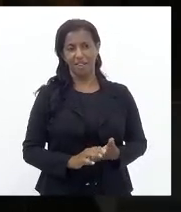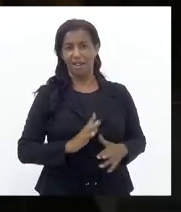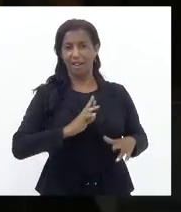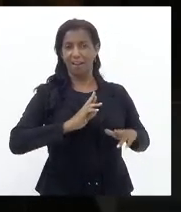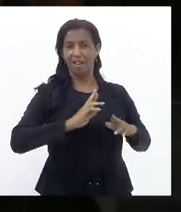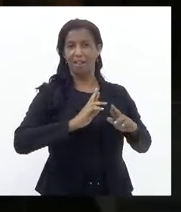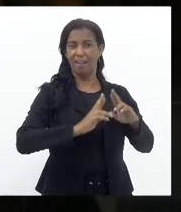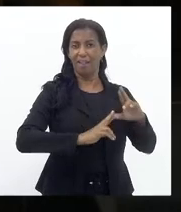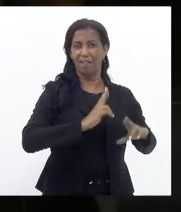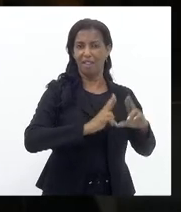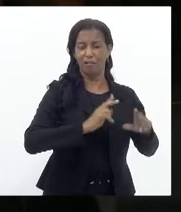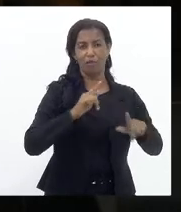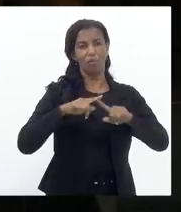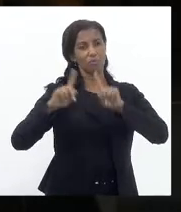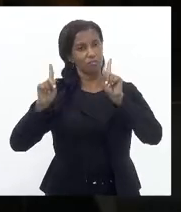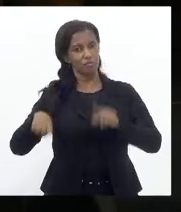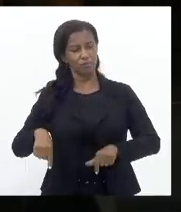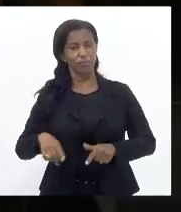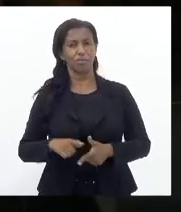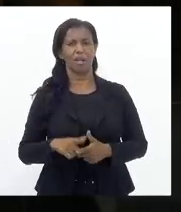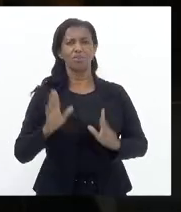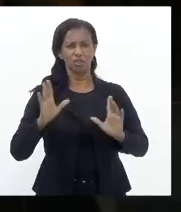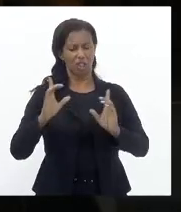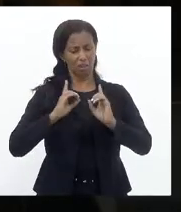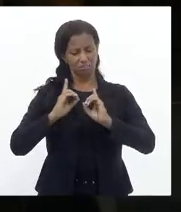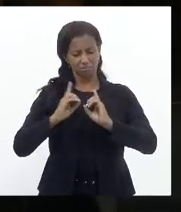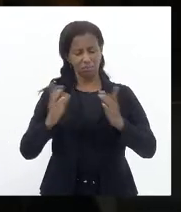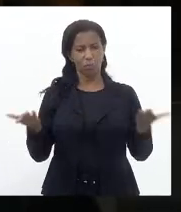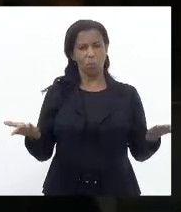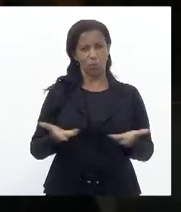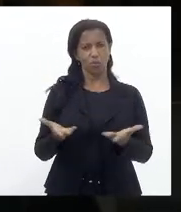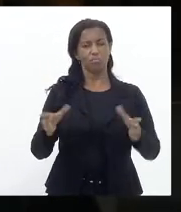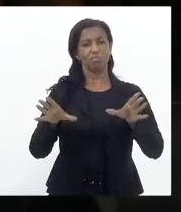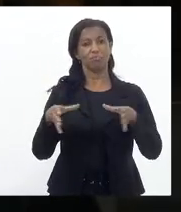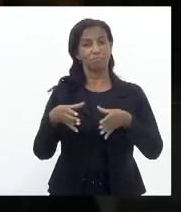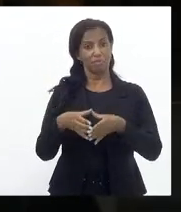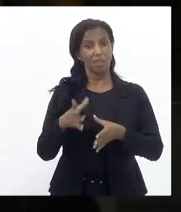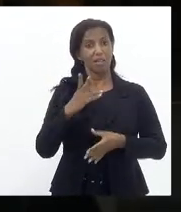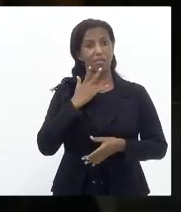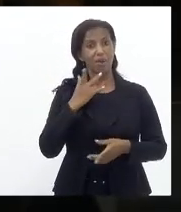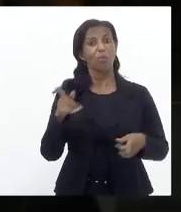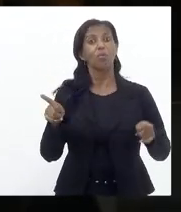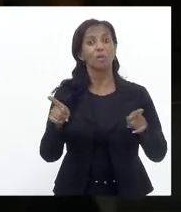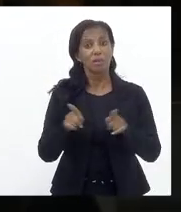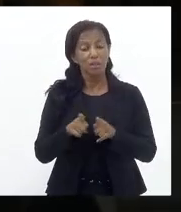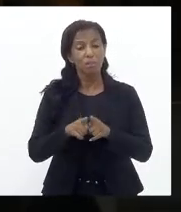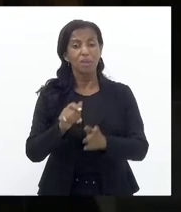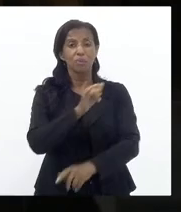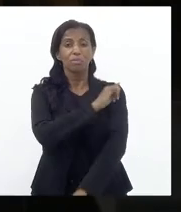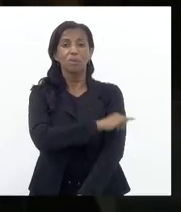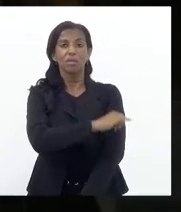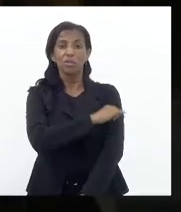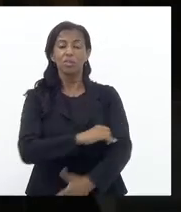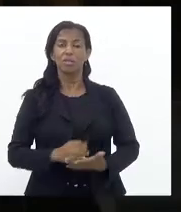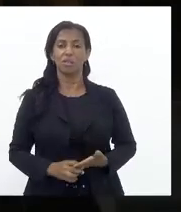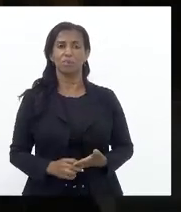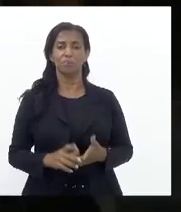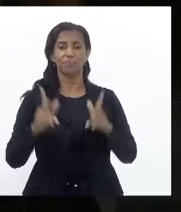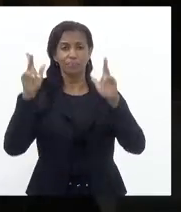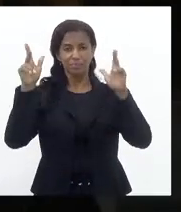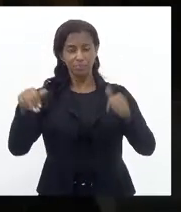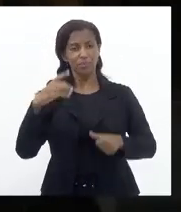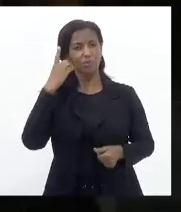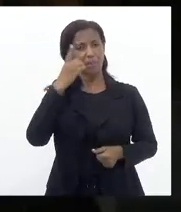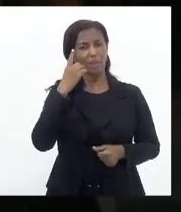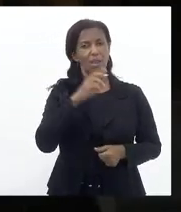Do servidor público Que nós discutimos hoje No âmbito da comissão E falou sobre Rio de Janeiro Como deputada Célia Que tem